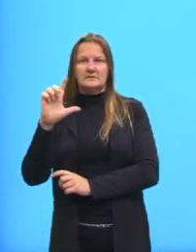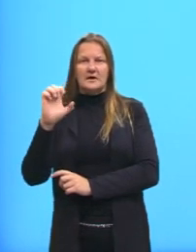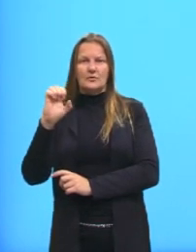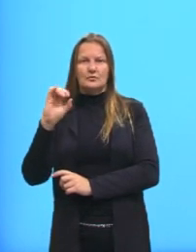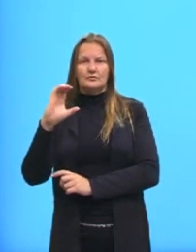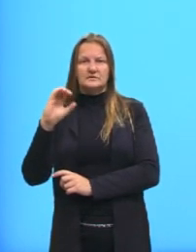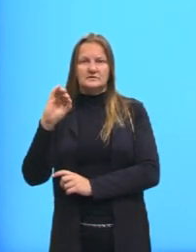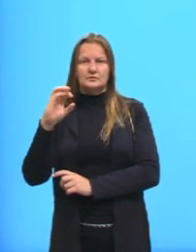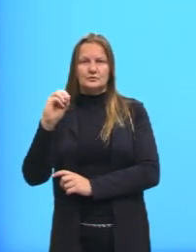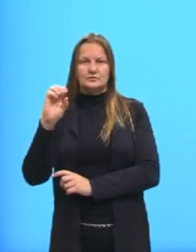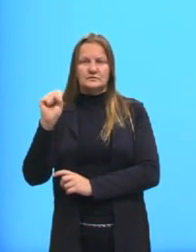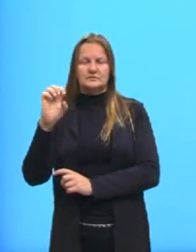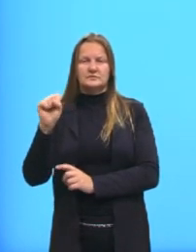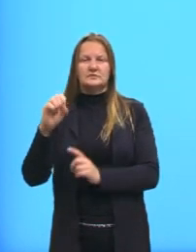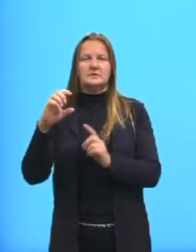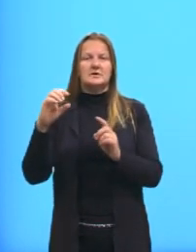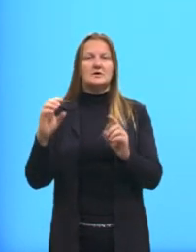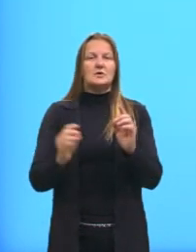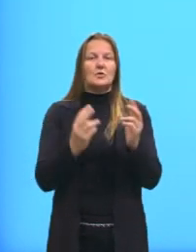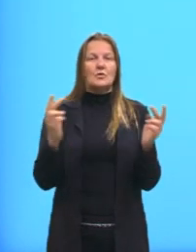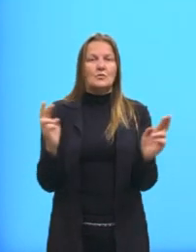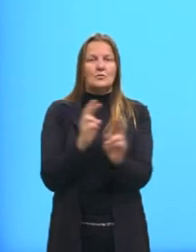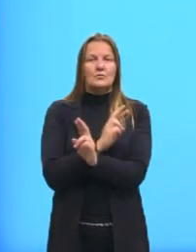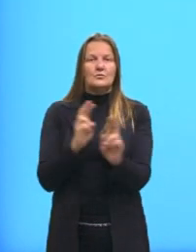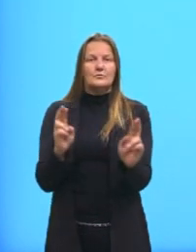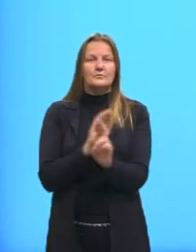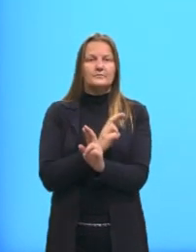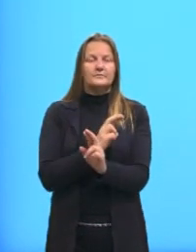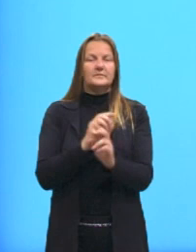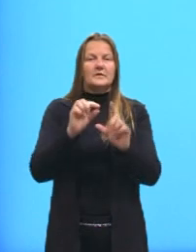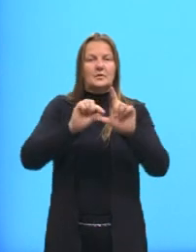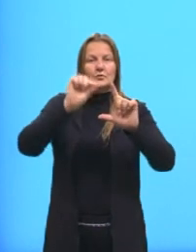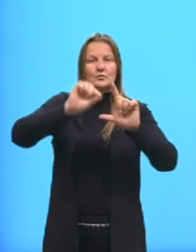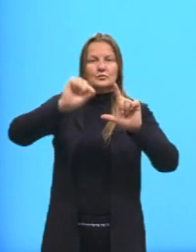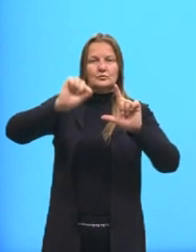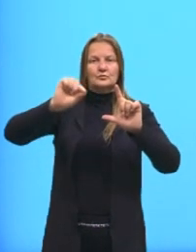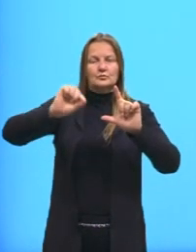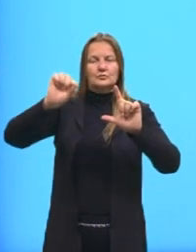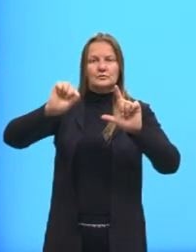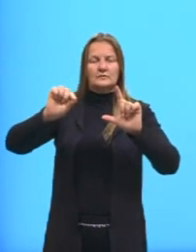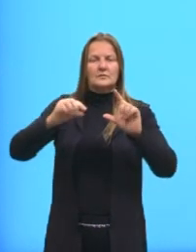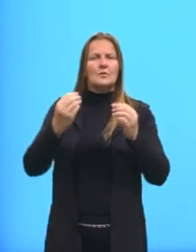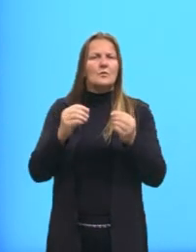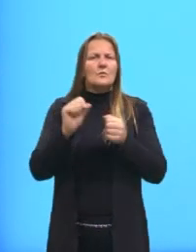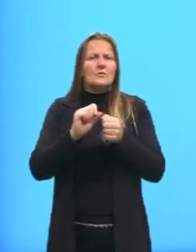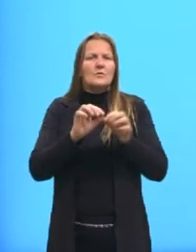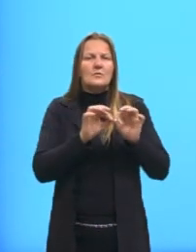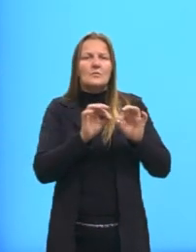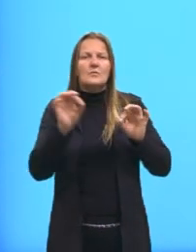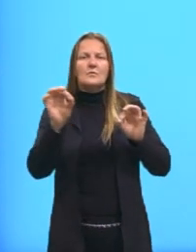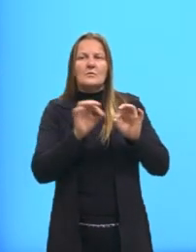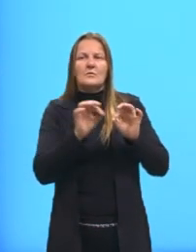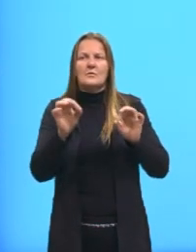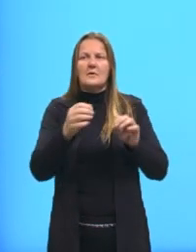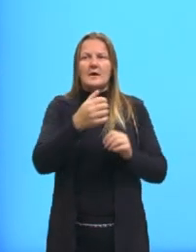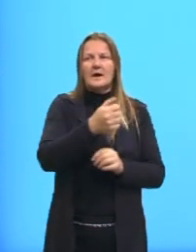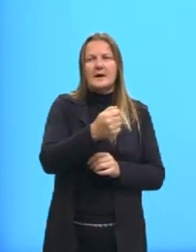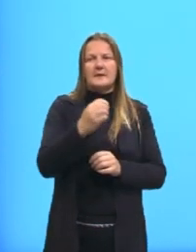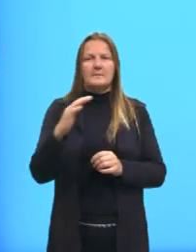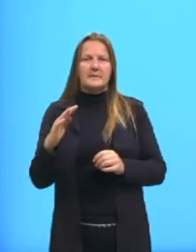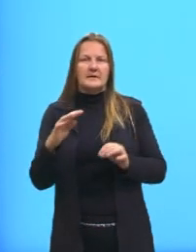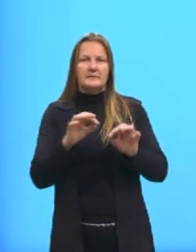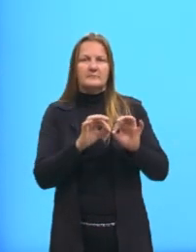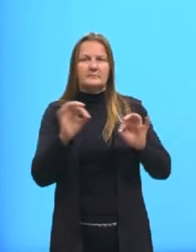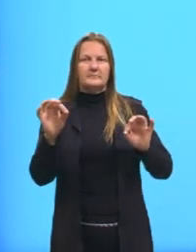e a escala de Lyon, ela está representada no gráfico pela reta que passa pelos pontos A e